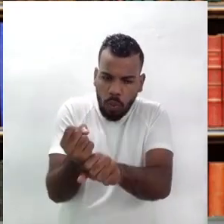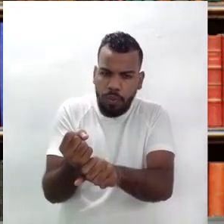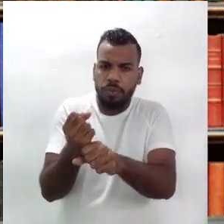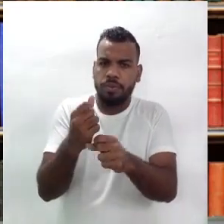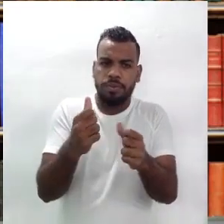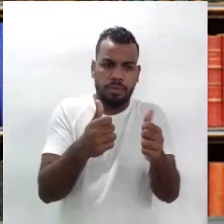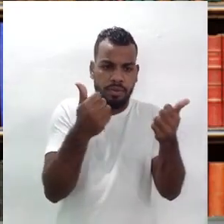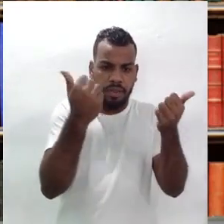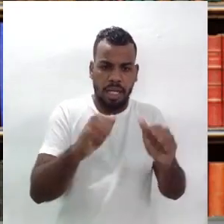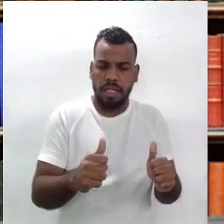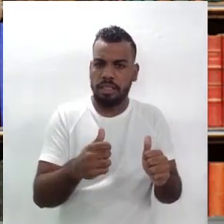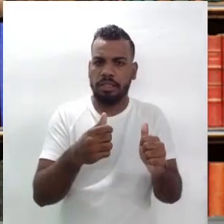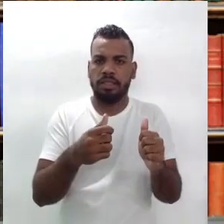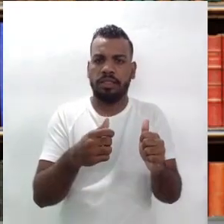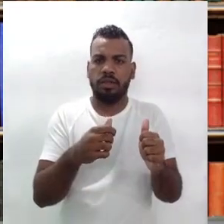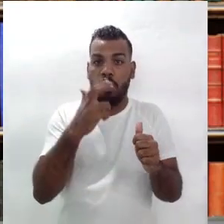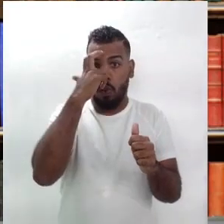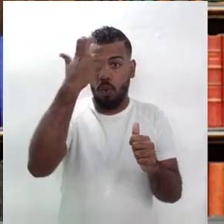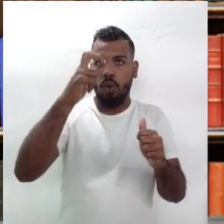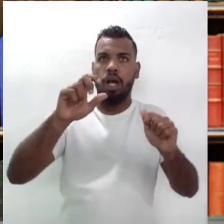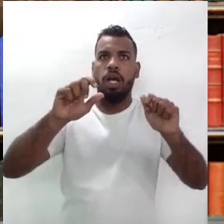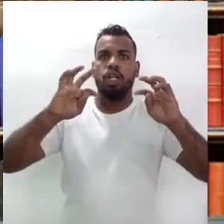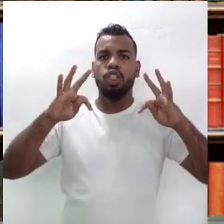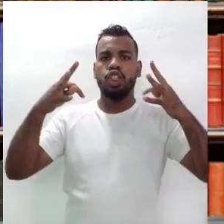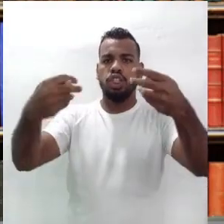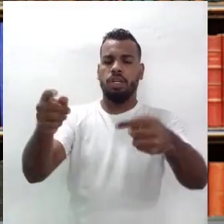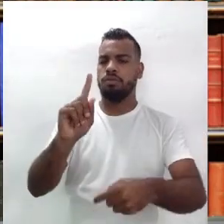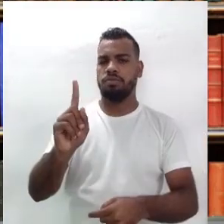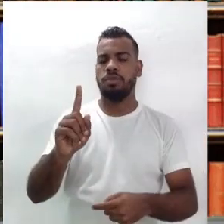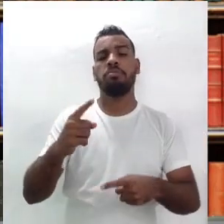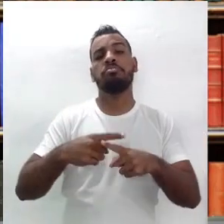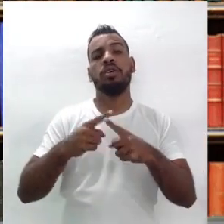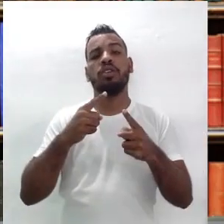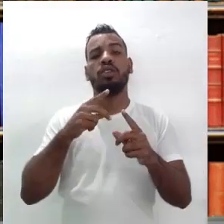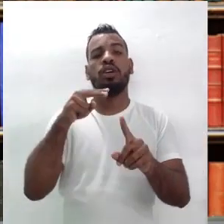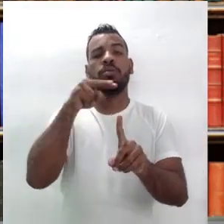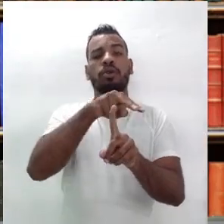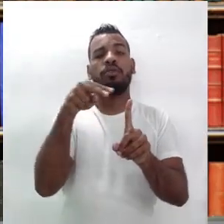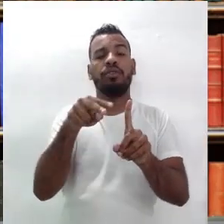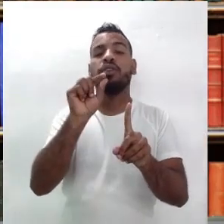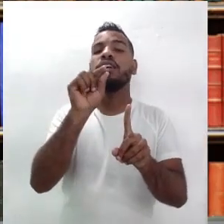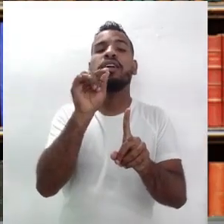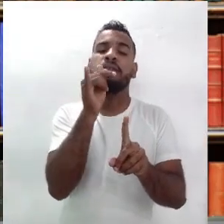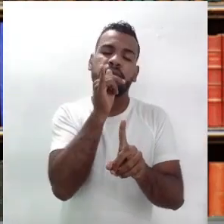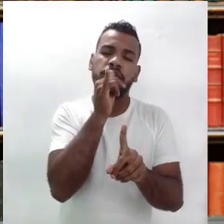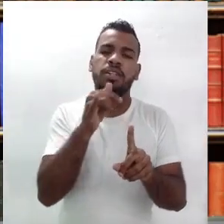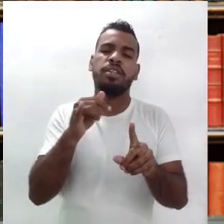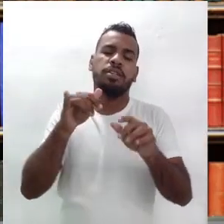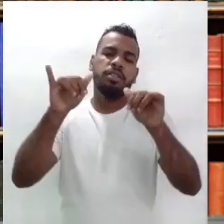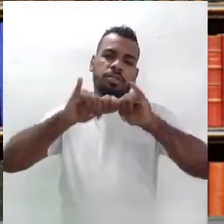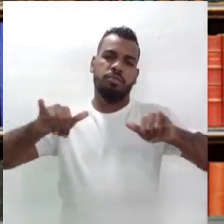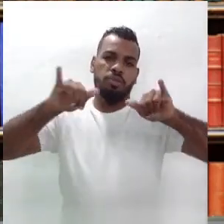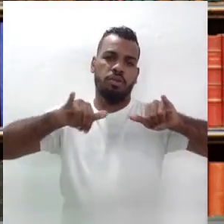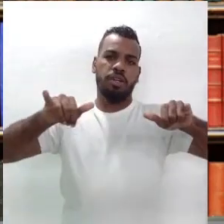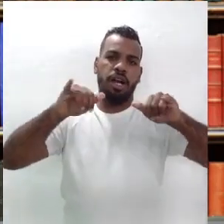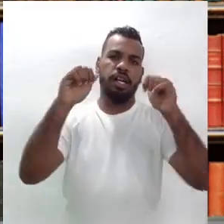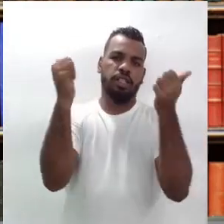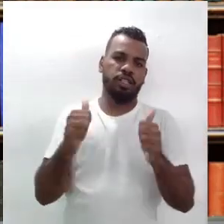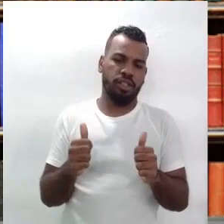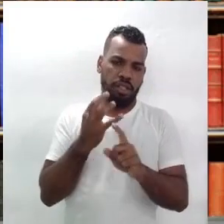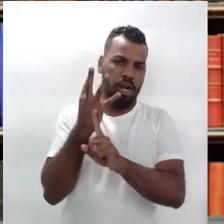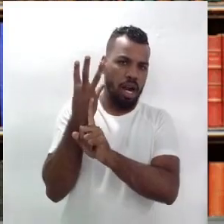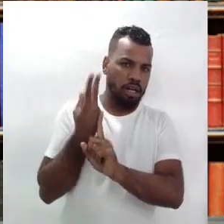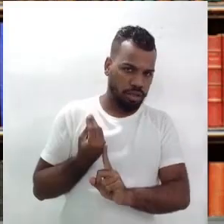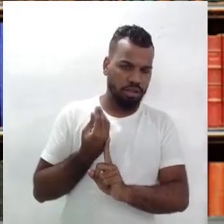arte, eu não vou nem falar a cultura de uma maneira mais geral, mas do ponto de vista das manifestações artísticas. Se eu tivesse que,